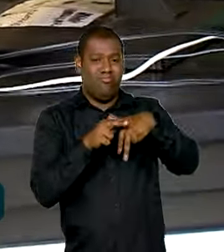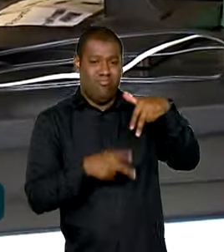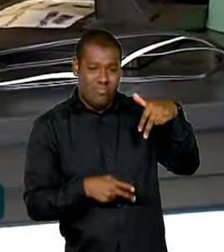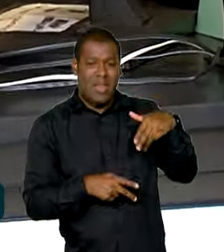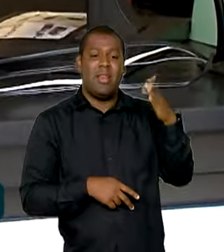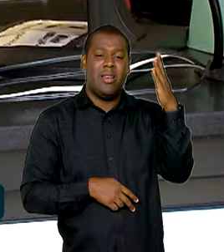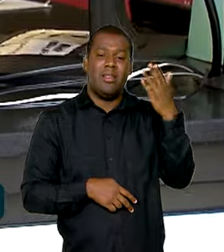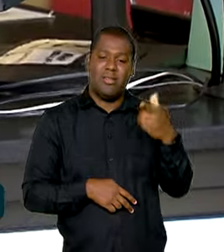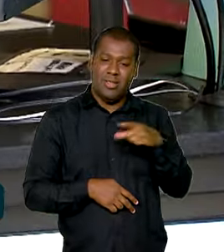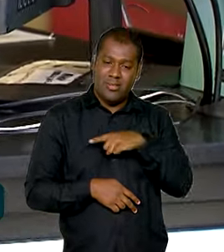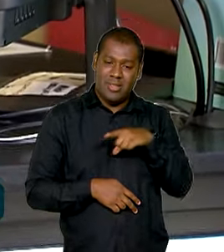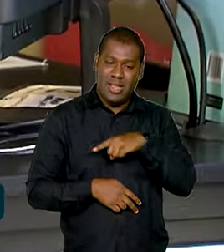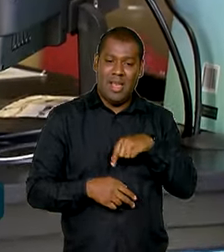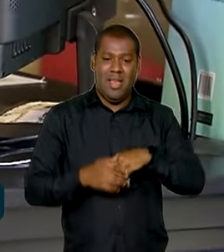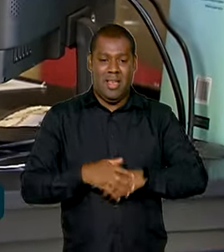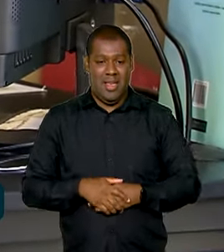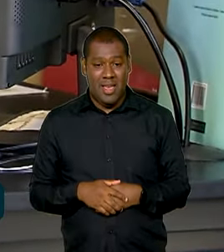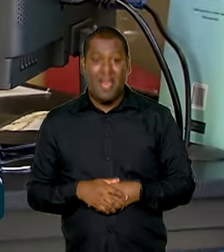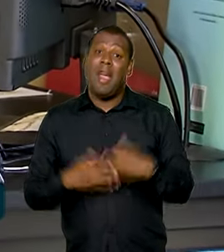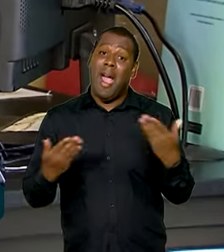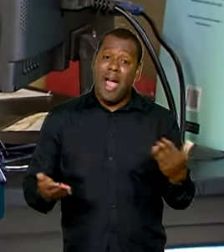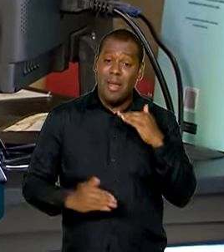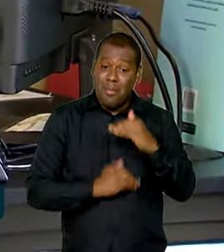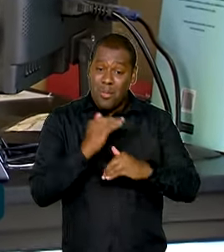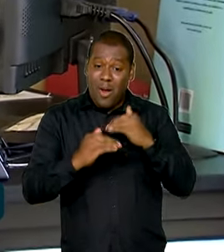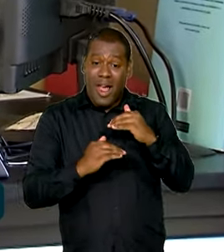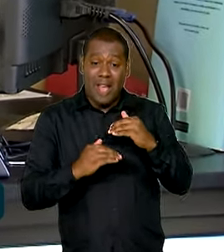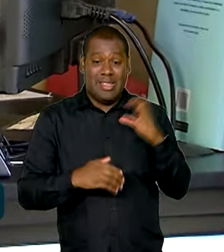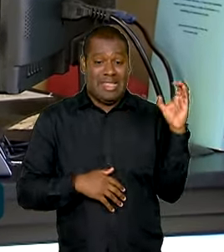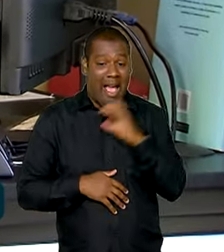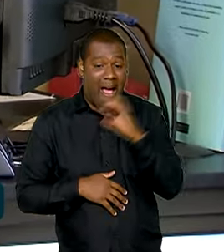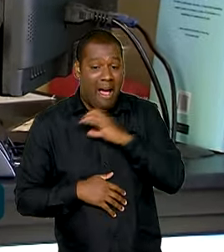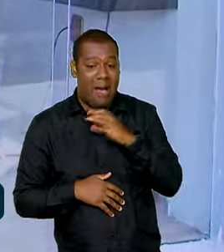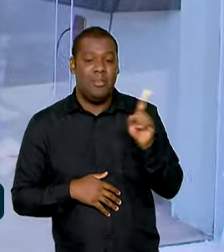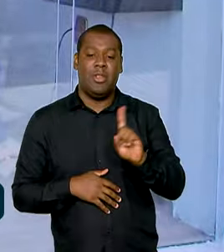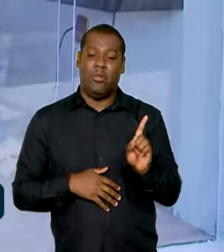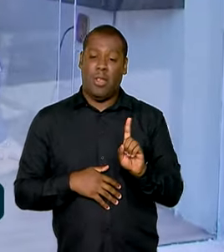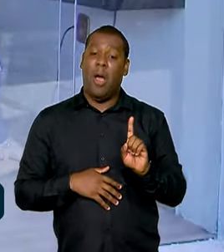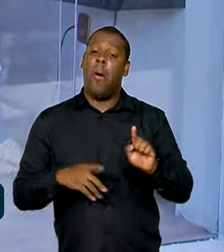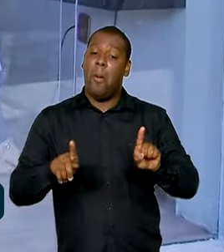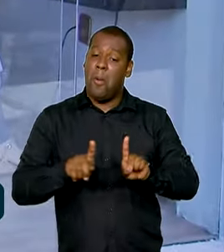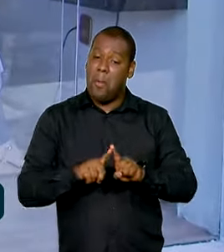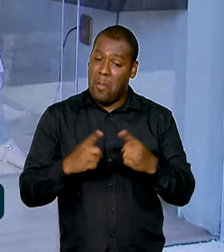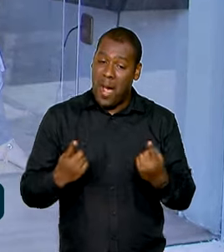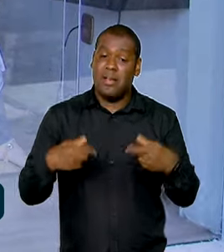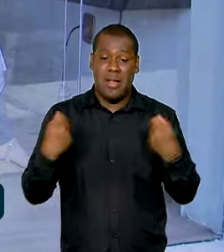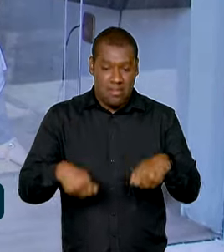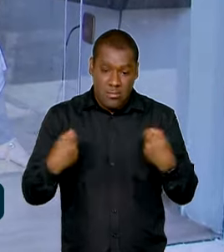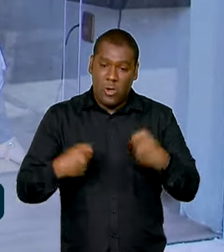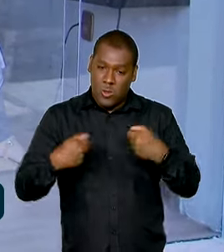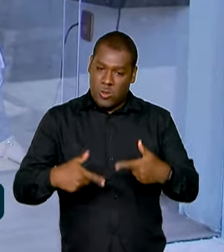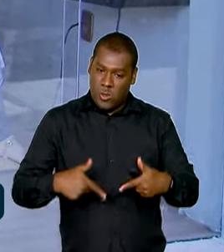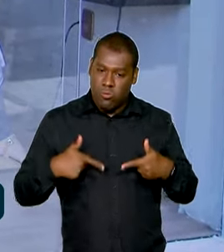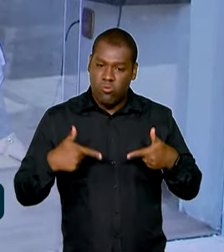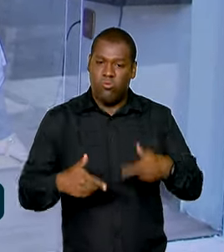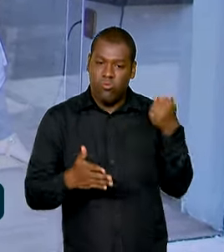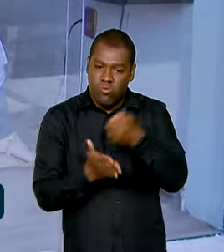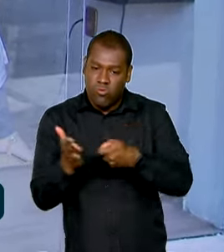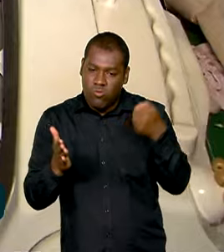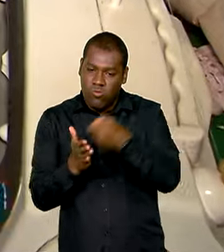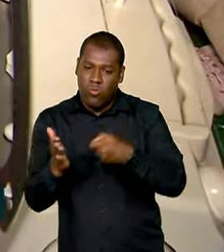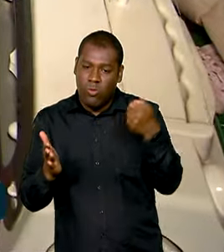esses avanços não são tão rápidos. A gente espera é fazer que eles aconteçam por meio do